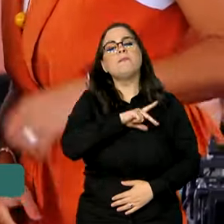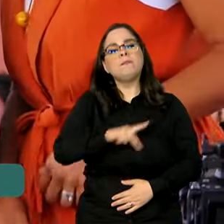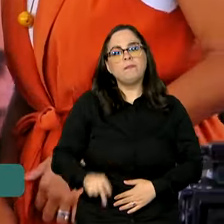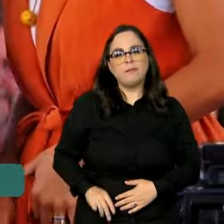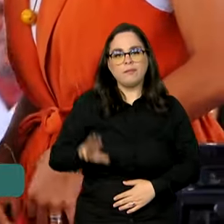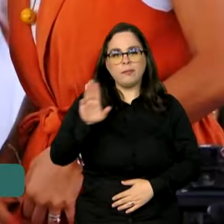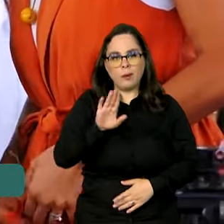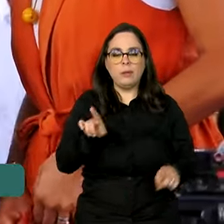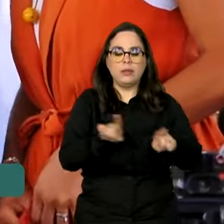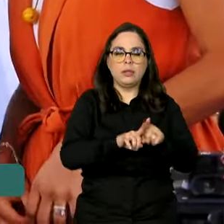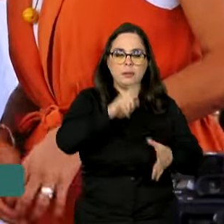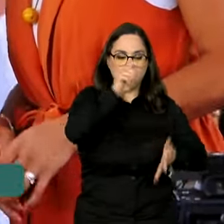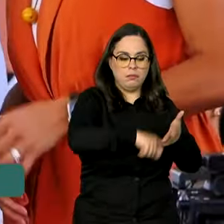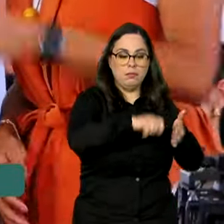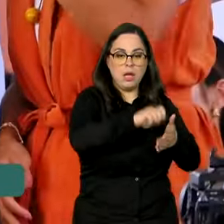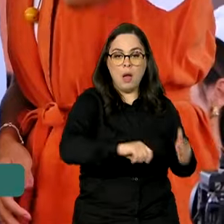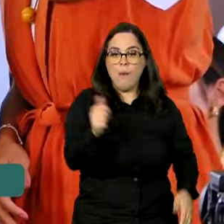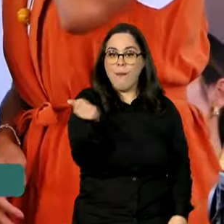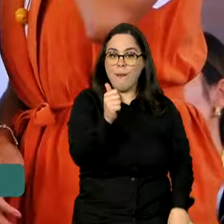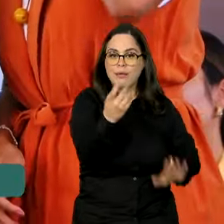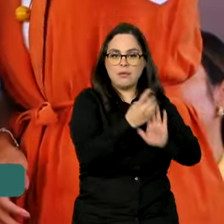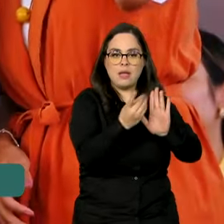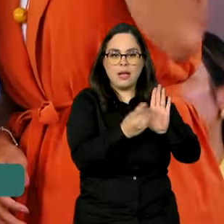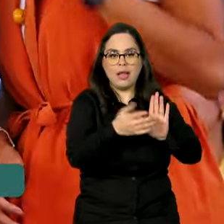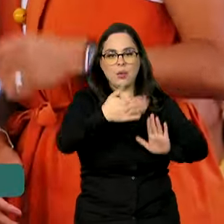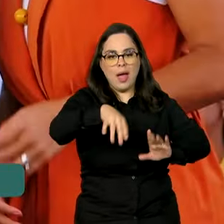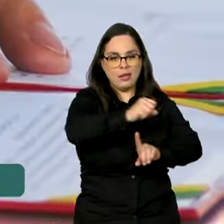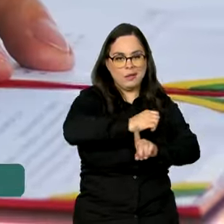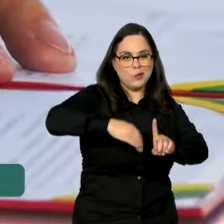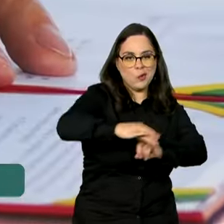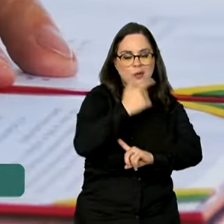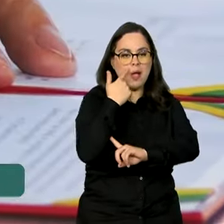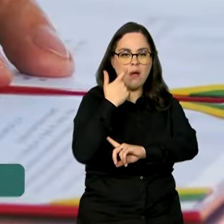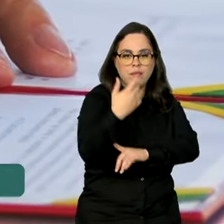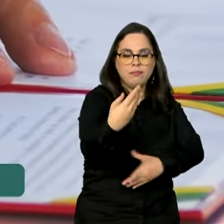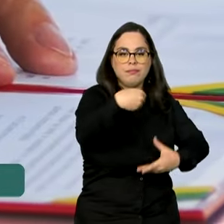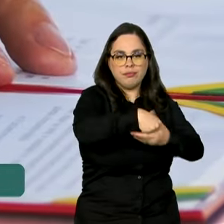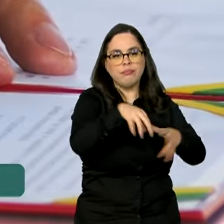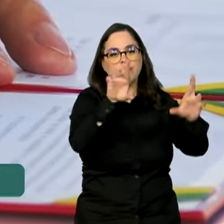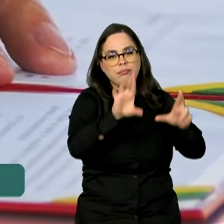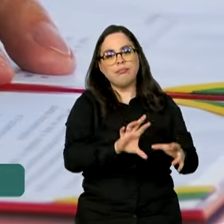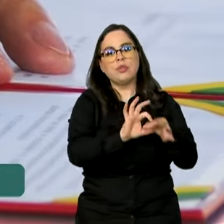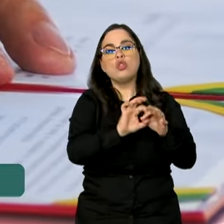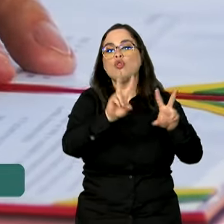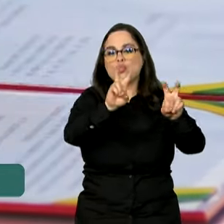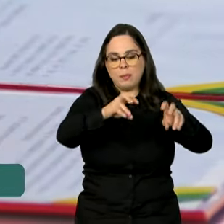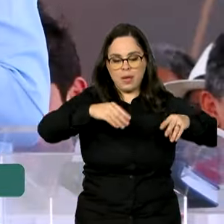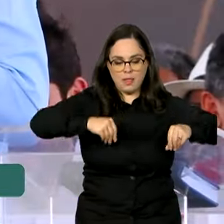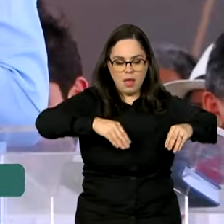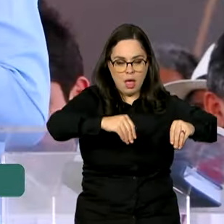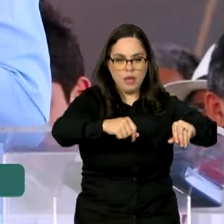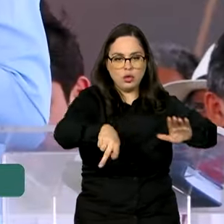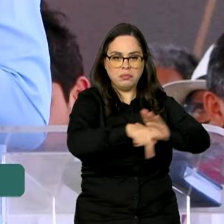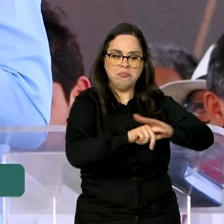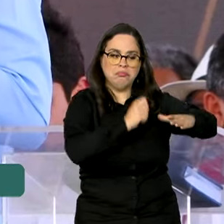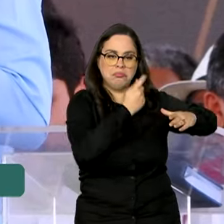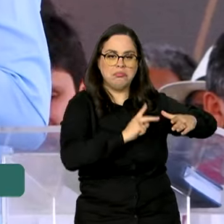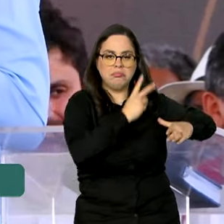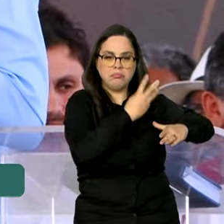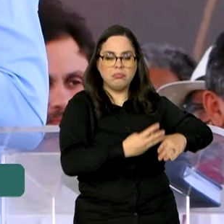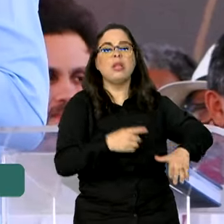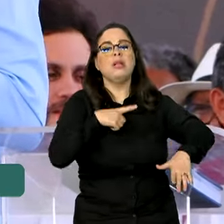também assinou 11 decretos de interesse social relativos a territórios quilombolas. Com a